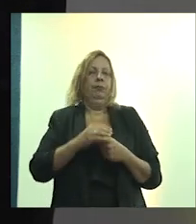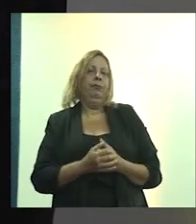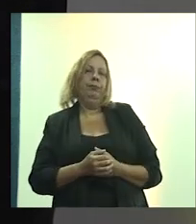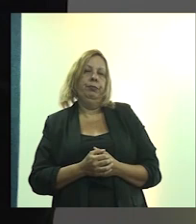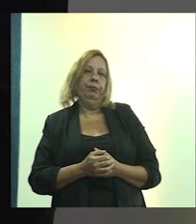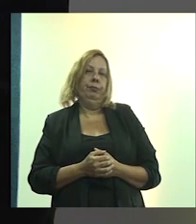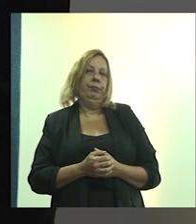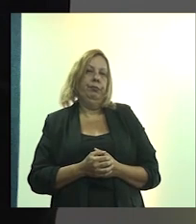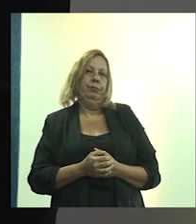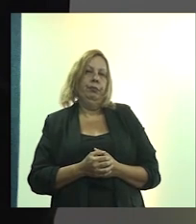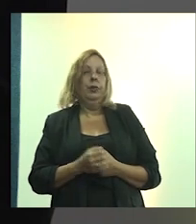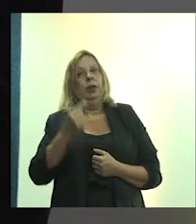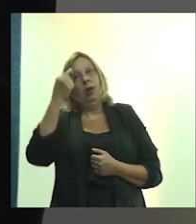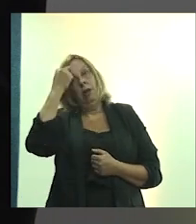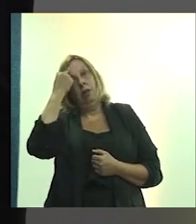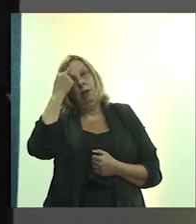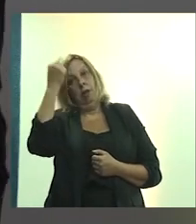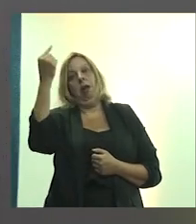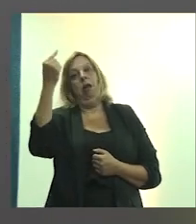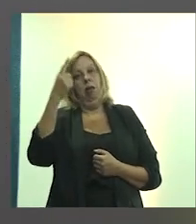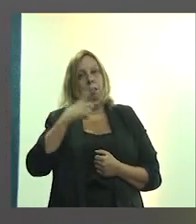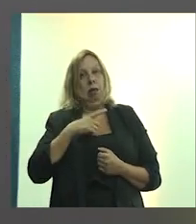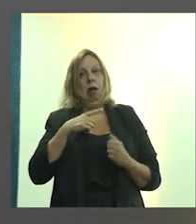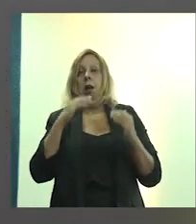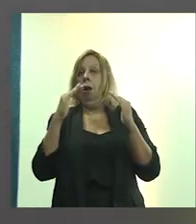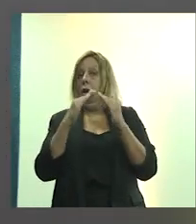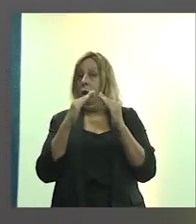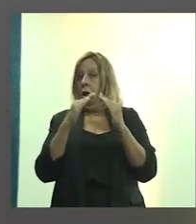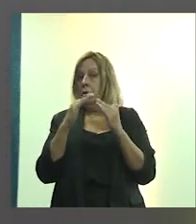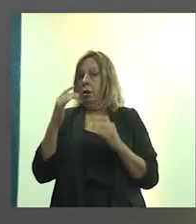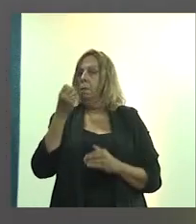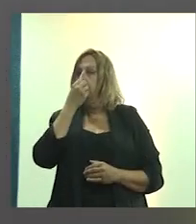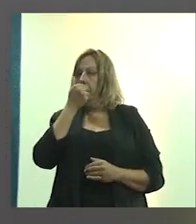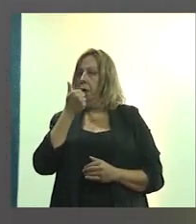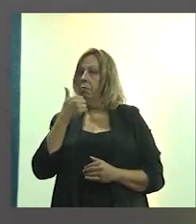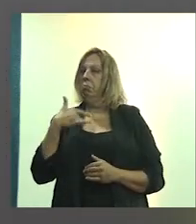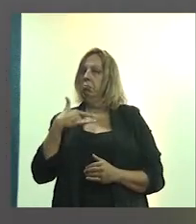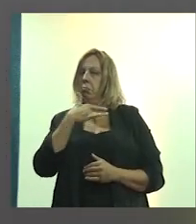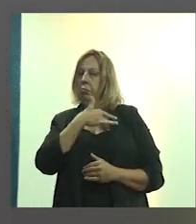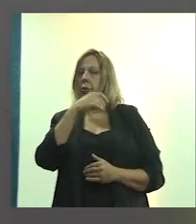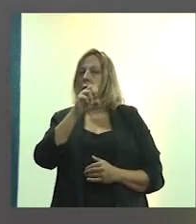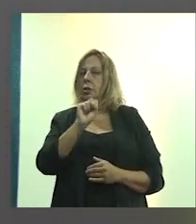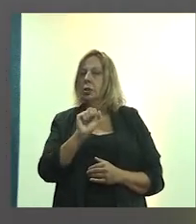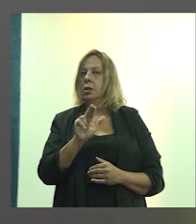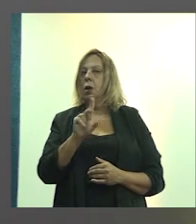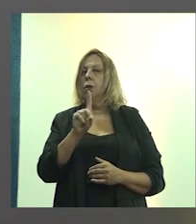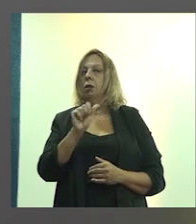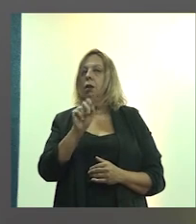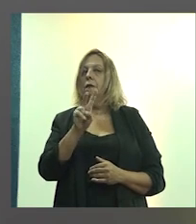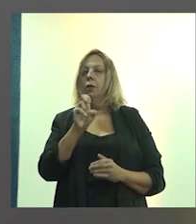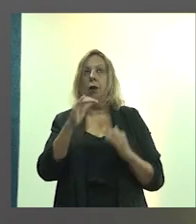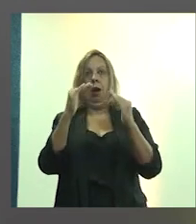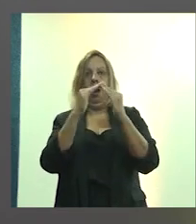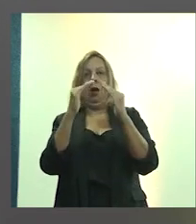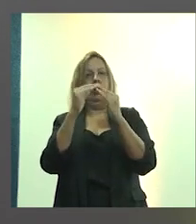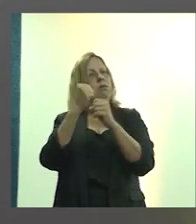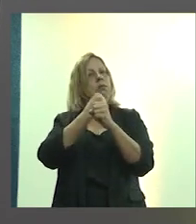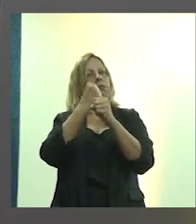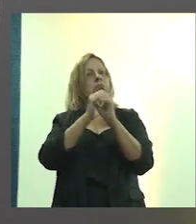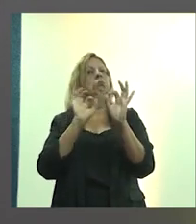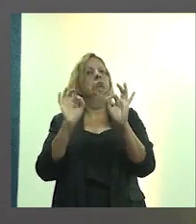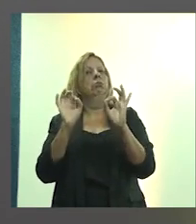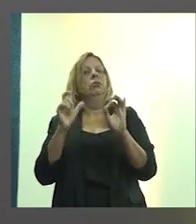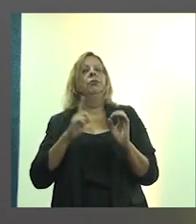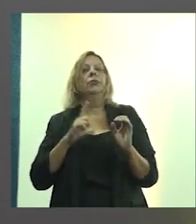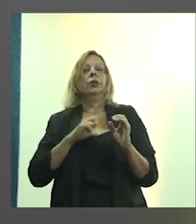A ideia, então, do nome da Casa Saudável surgiu justamente nessa perspectiva, de trabalhar com a saúde da